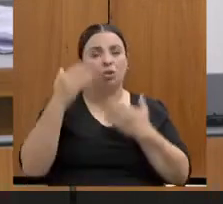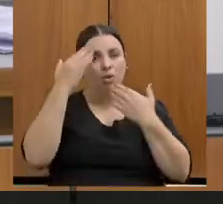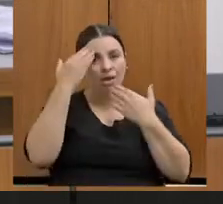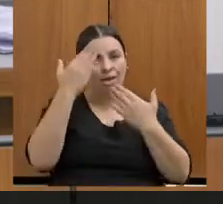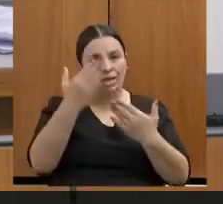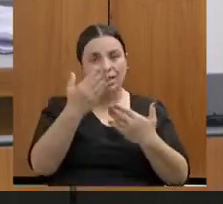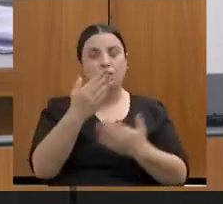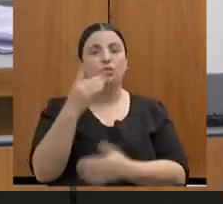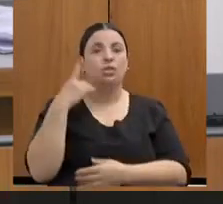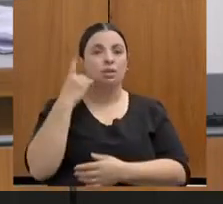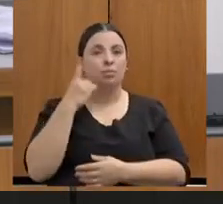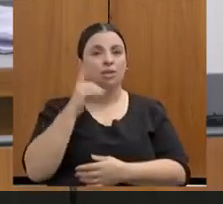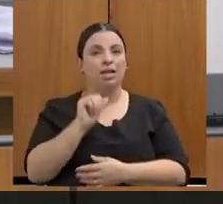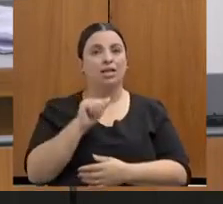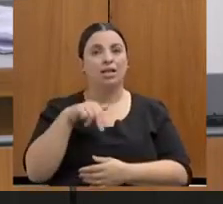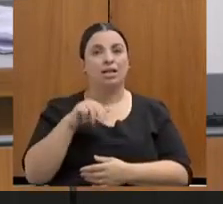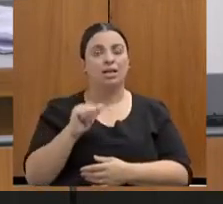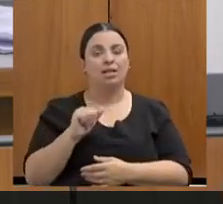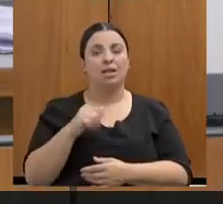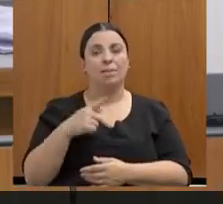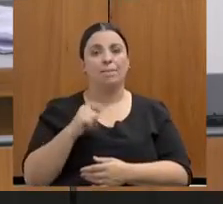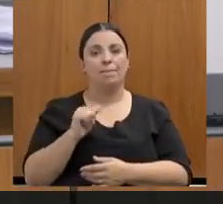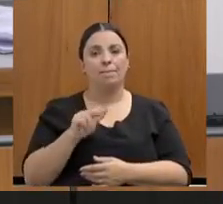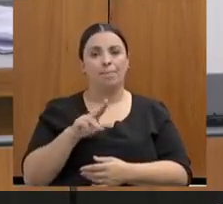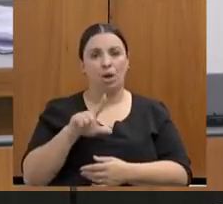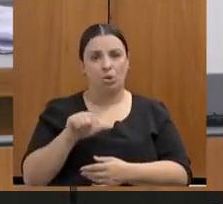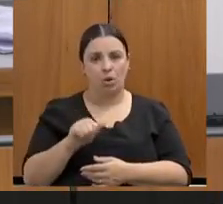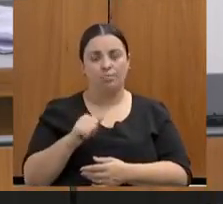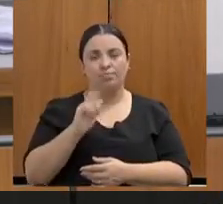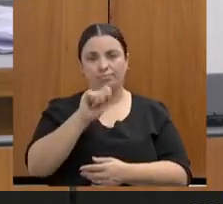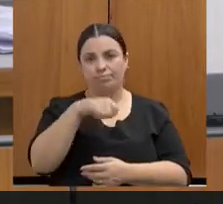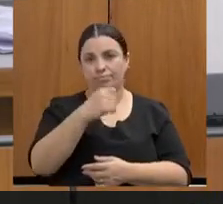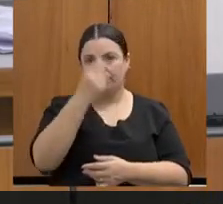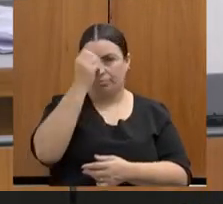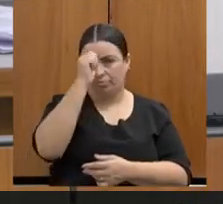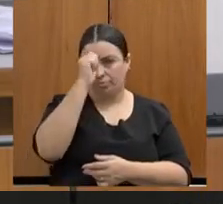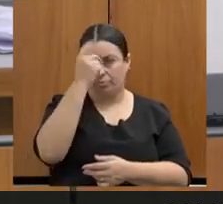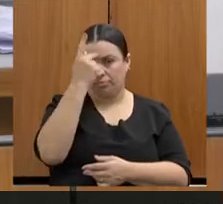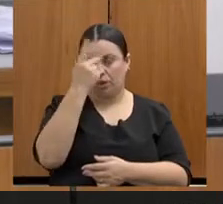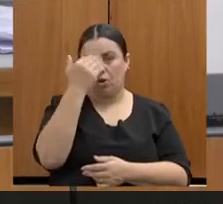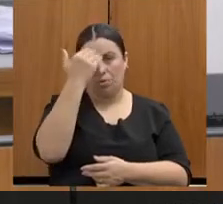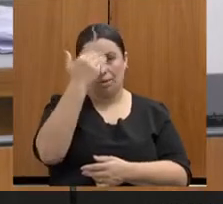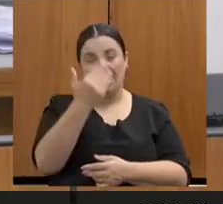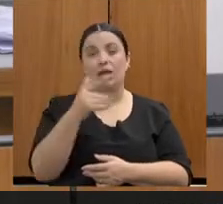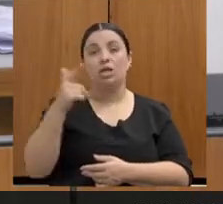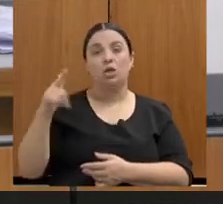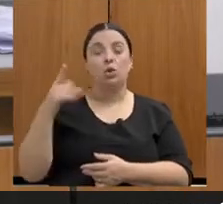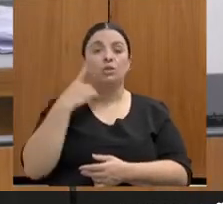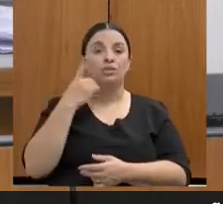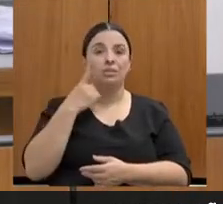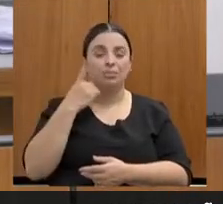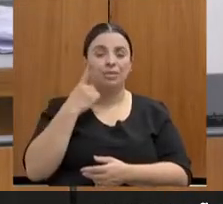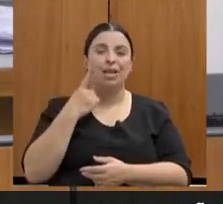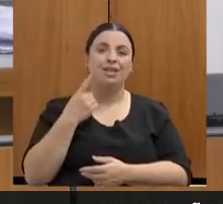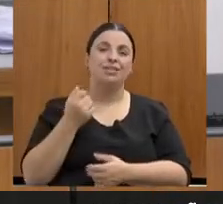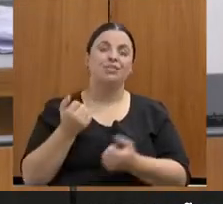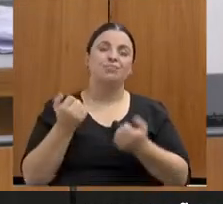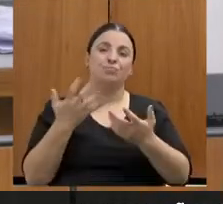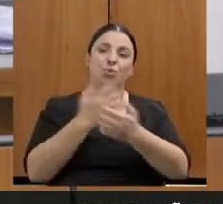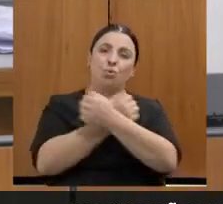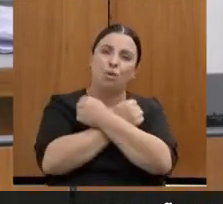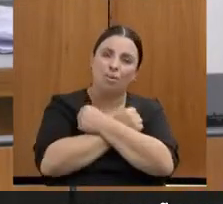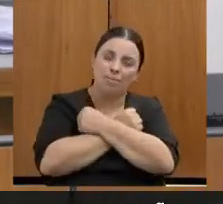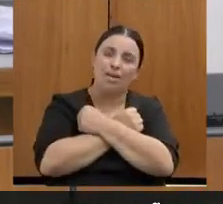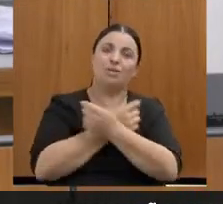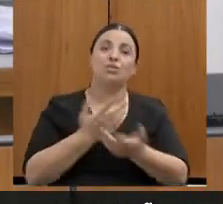Paula, muito obrigada, e também as demais deputadas. Eu queria deixar aqui, por seu intermédio, um abraço. É